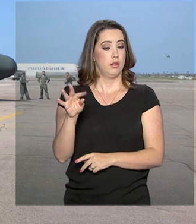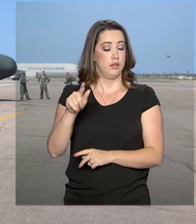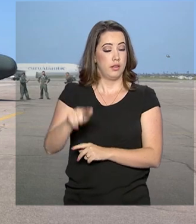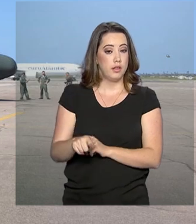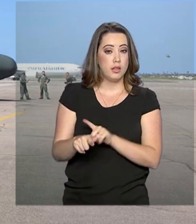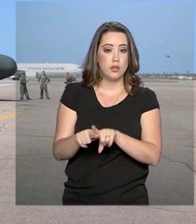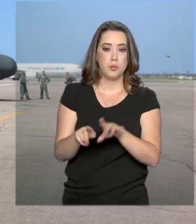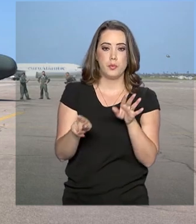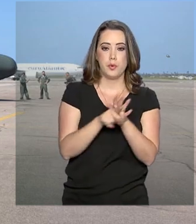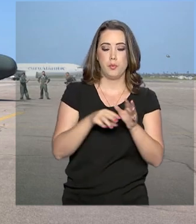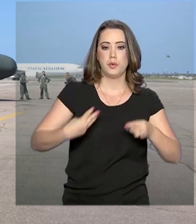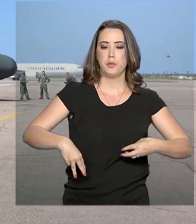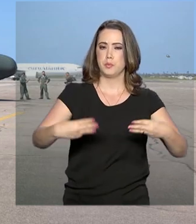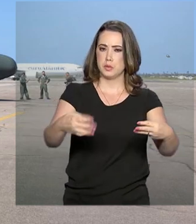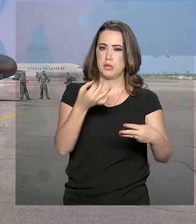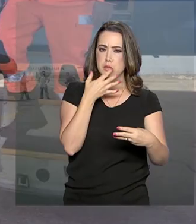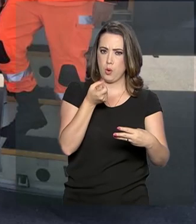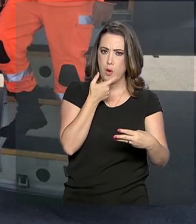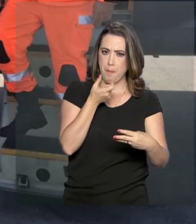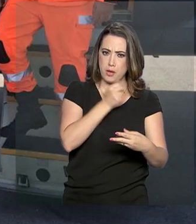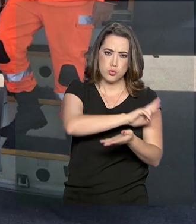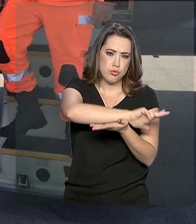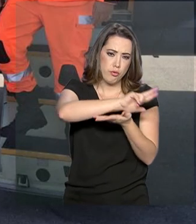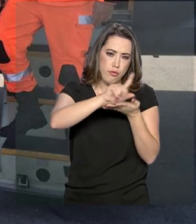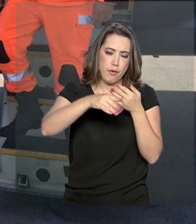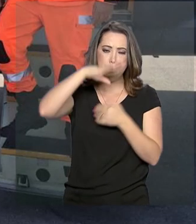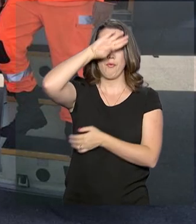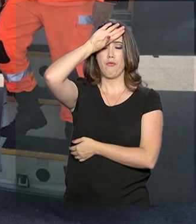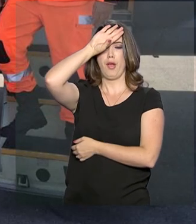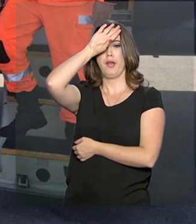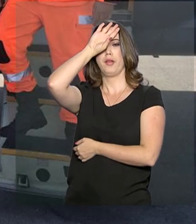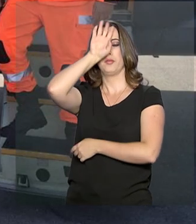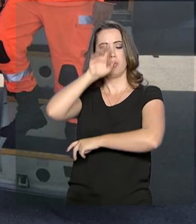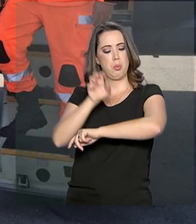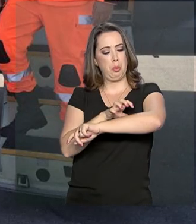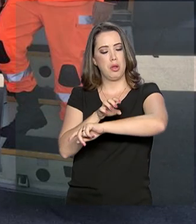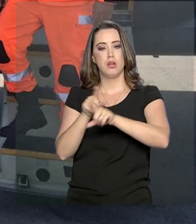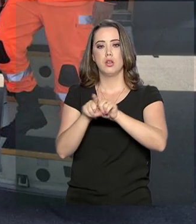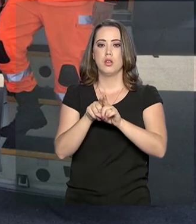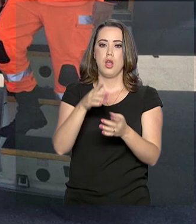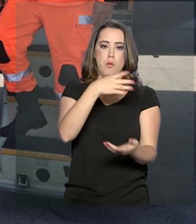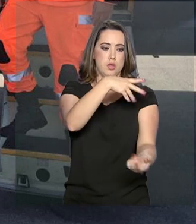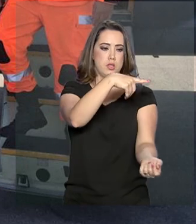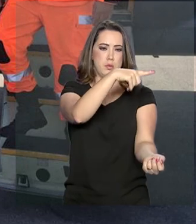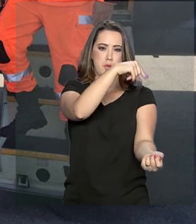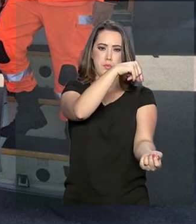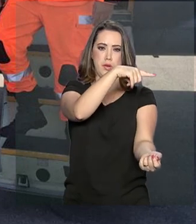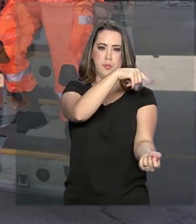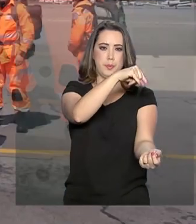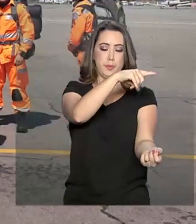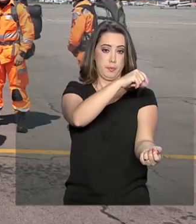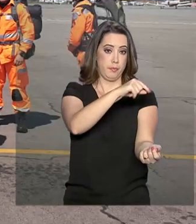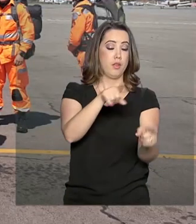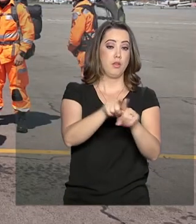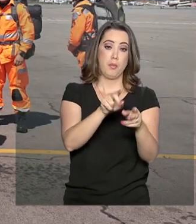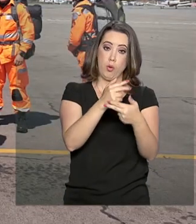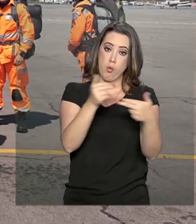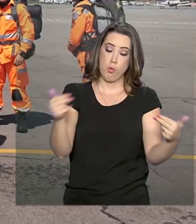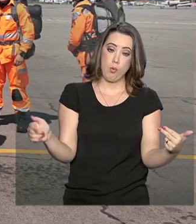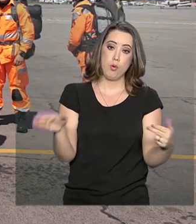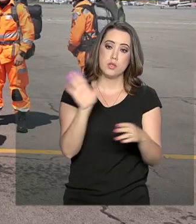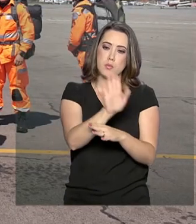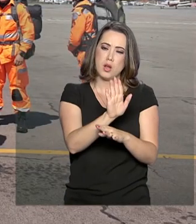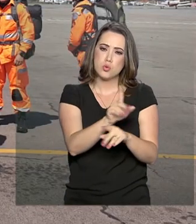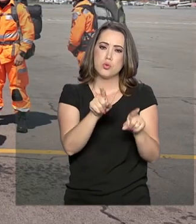Saúde, como antibióticos, remédios para febre, soro para hidratação, além de materiais de primeiros socorros como